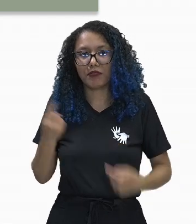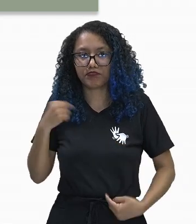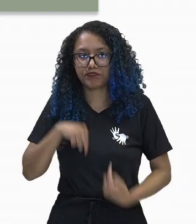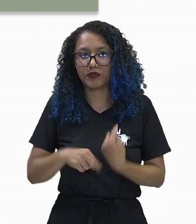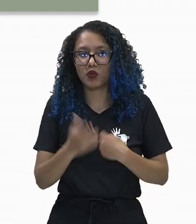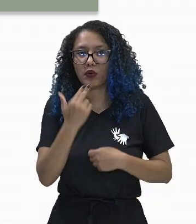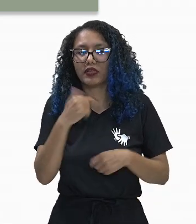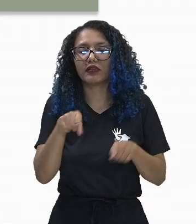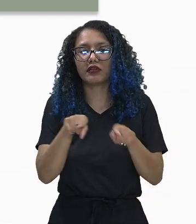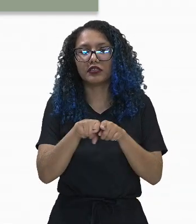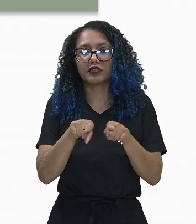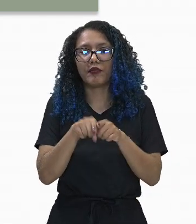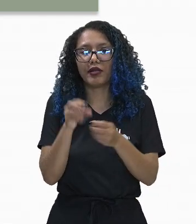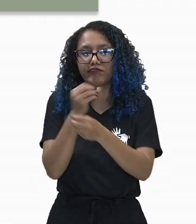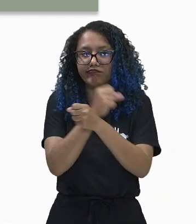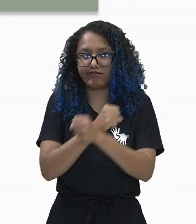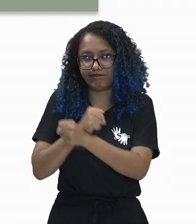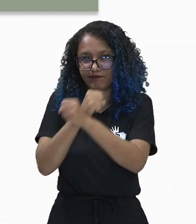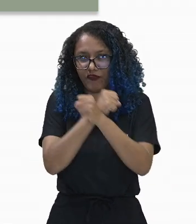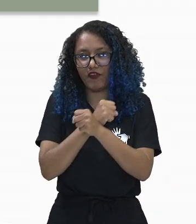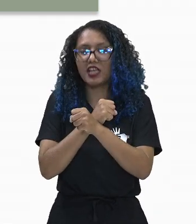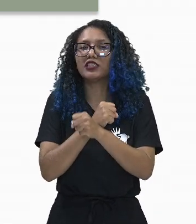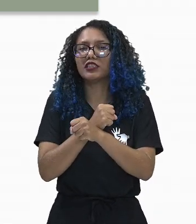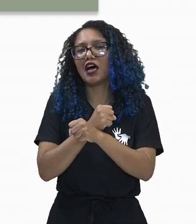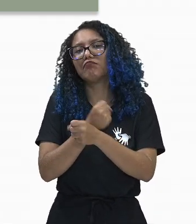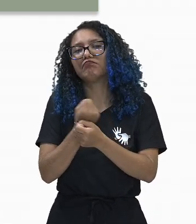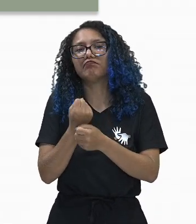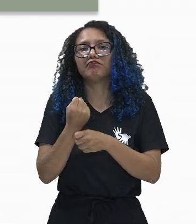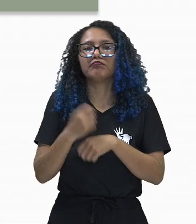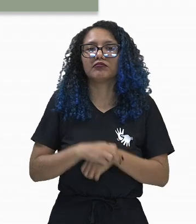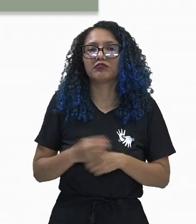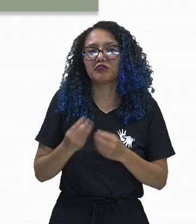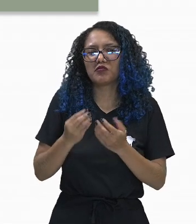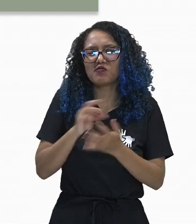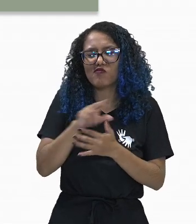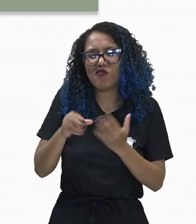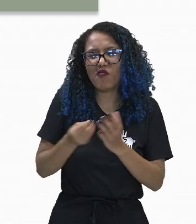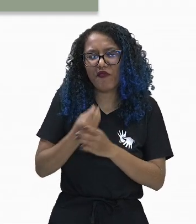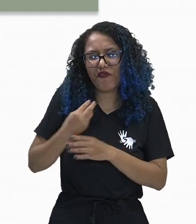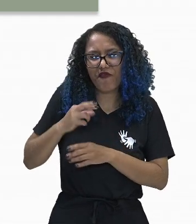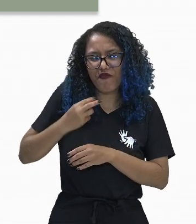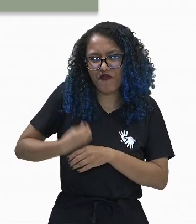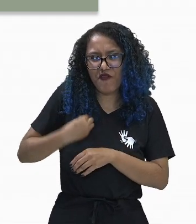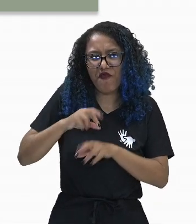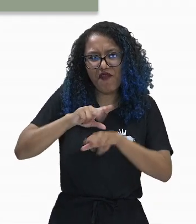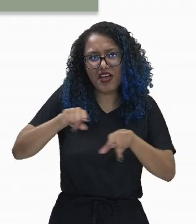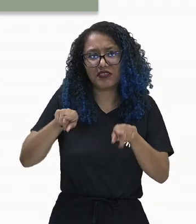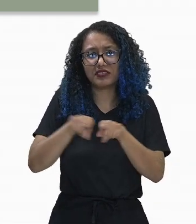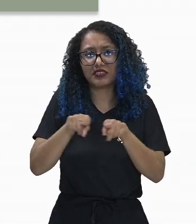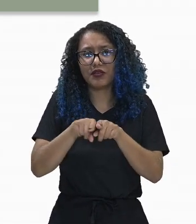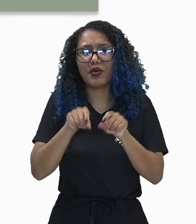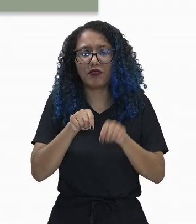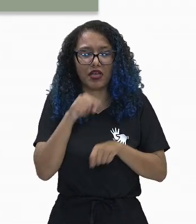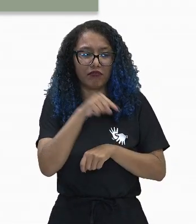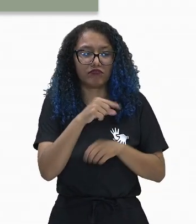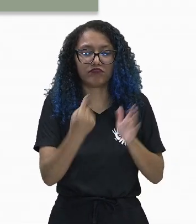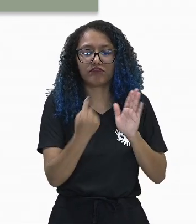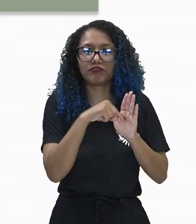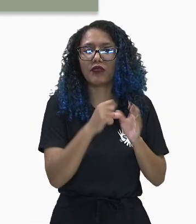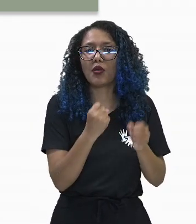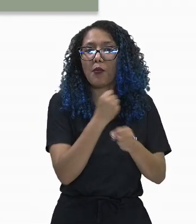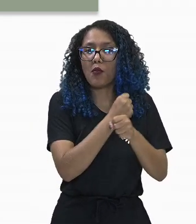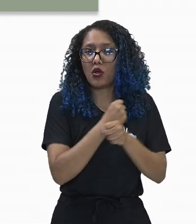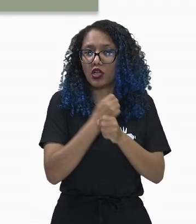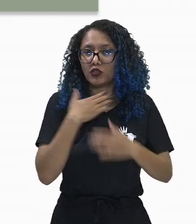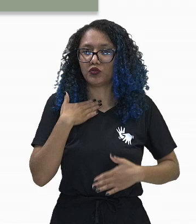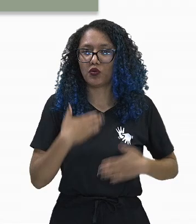patógenos, confrontando ele com o imunológico que protege o corpo de doenças através da produção de células de